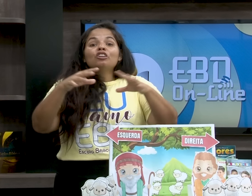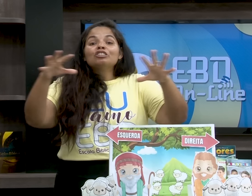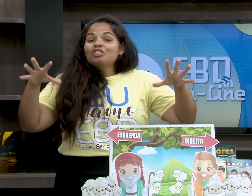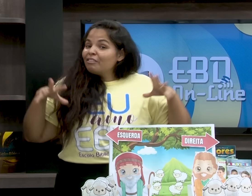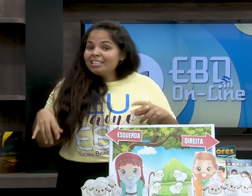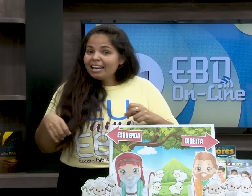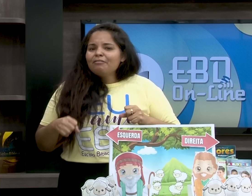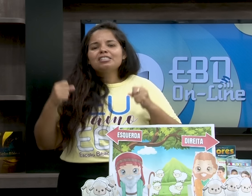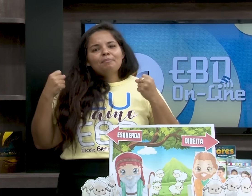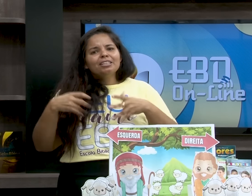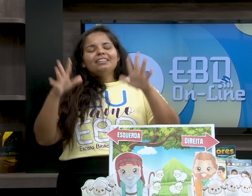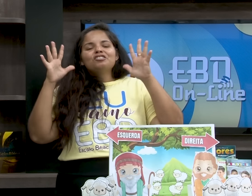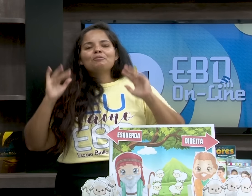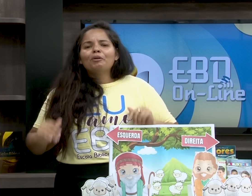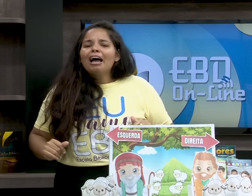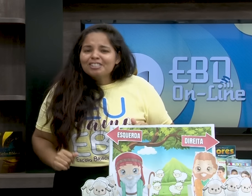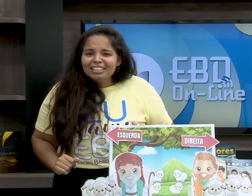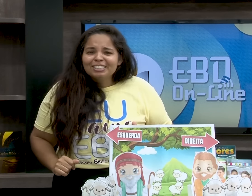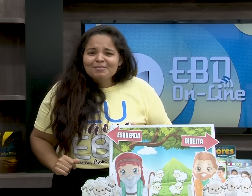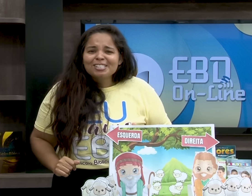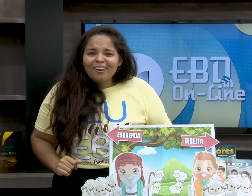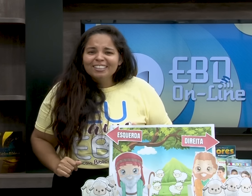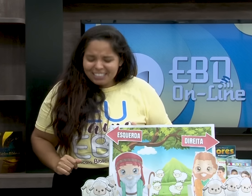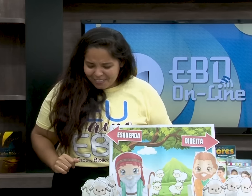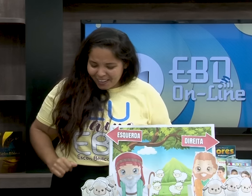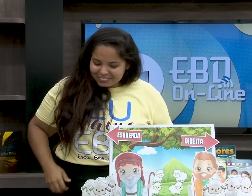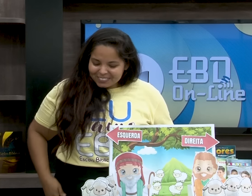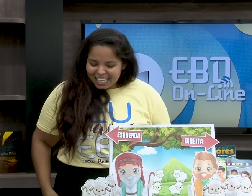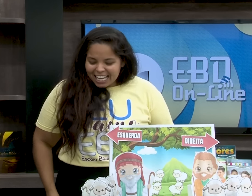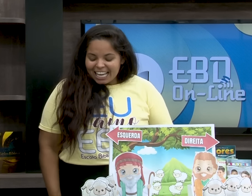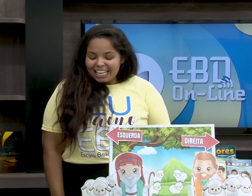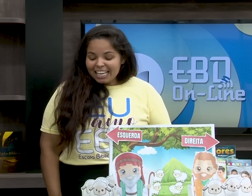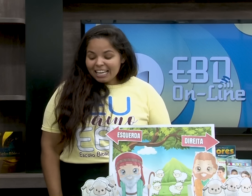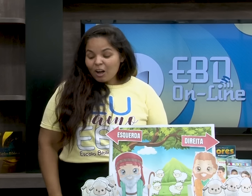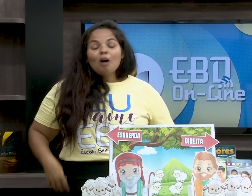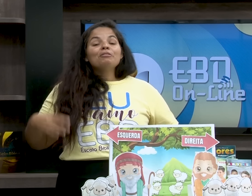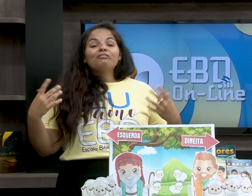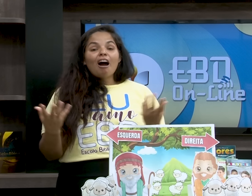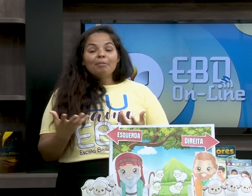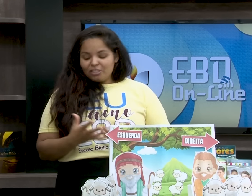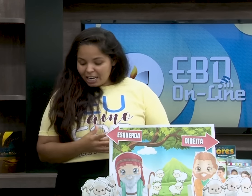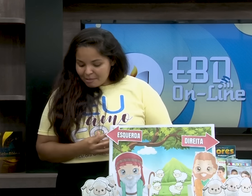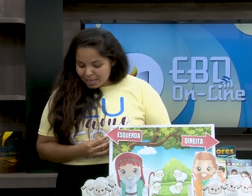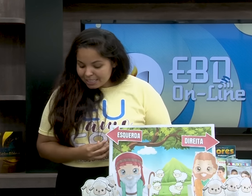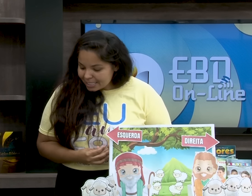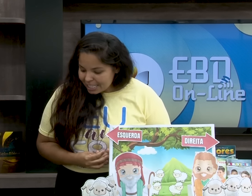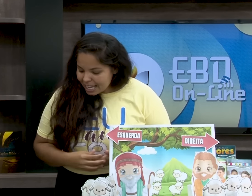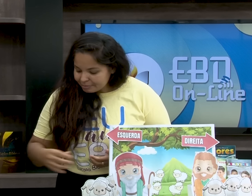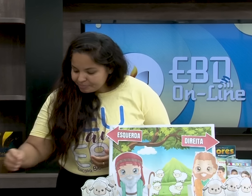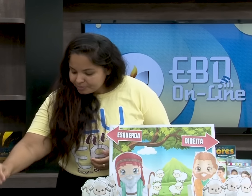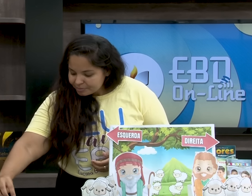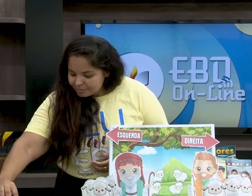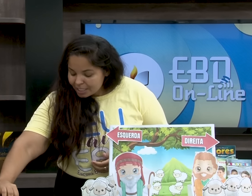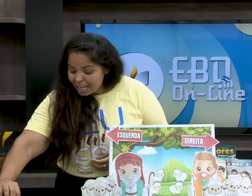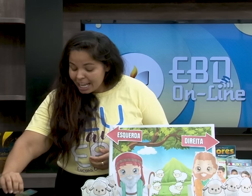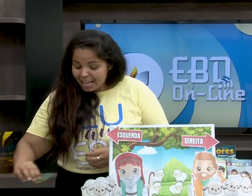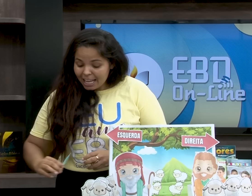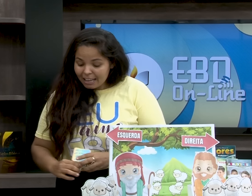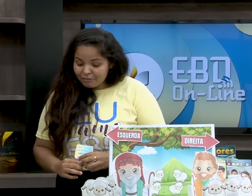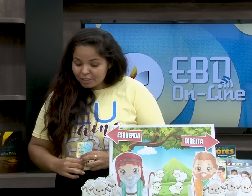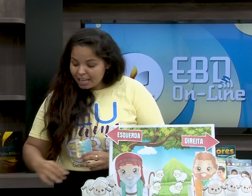E depois que todos dividirem, você pode distribuir o restante do biscoito, tá bom? E como forma de lembrancinha,